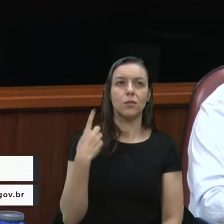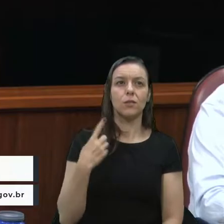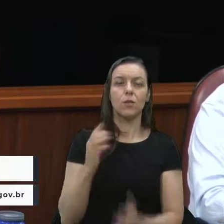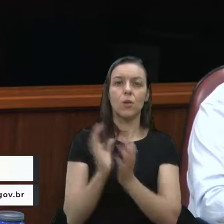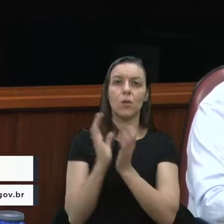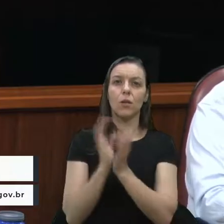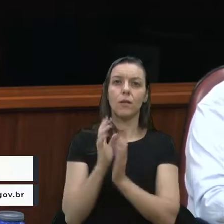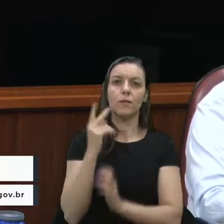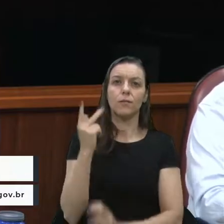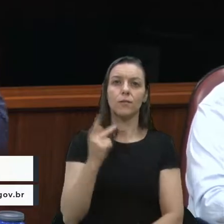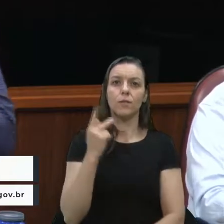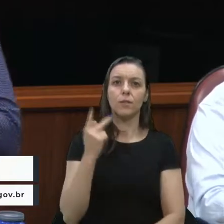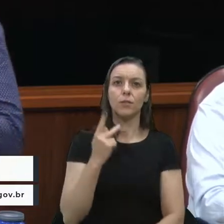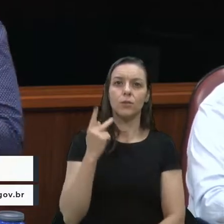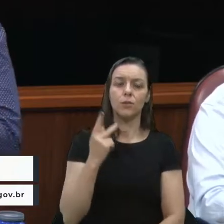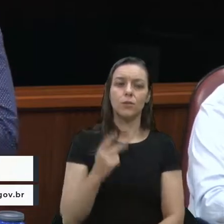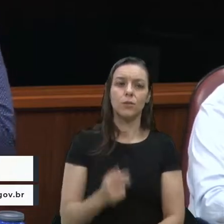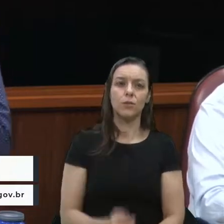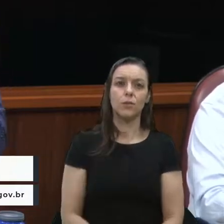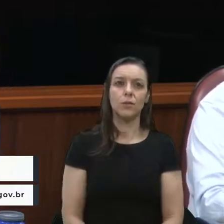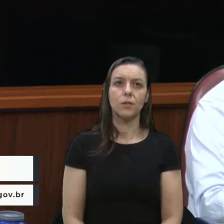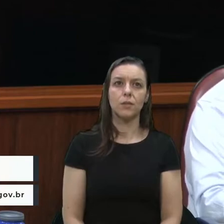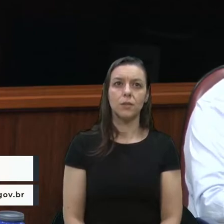vereadoras, colegas vereadores.